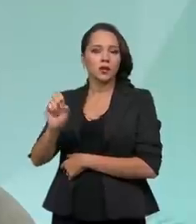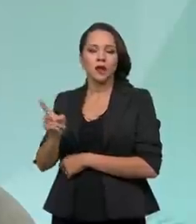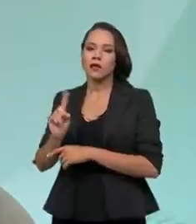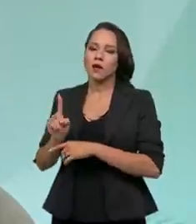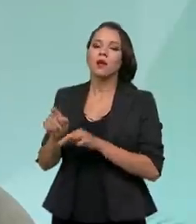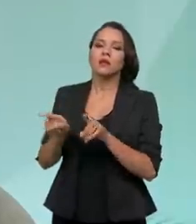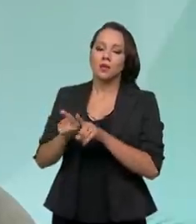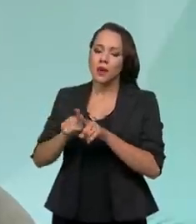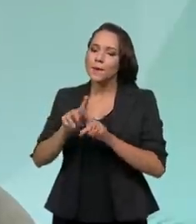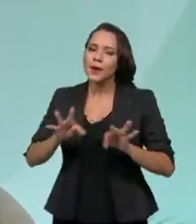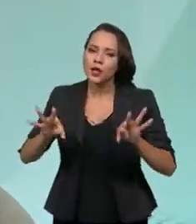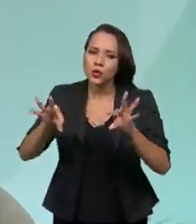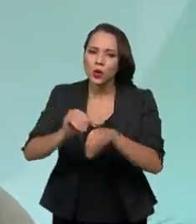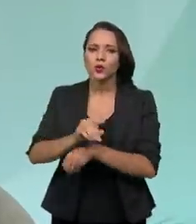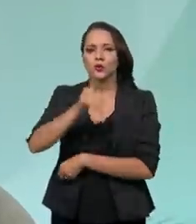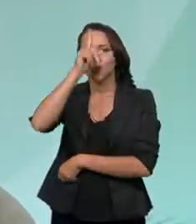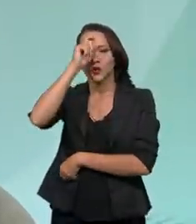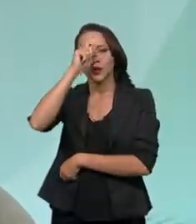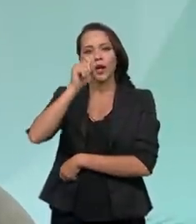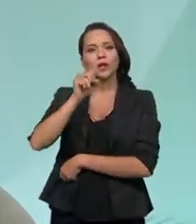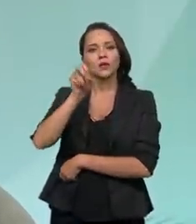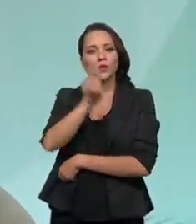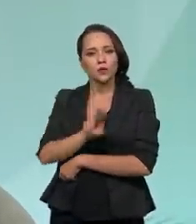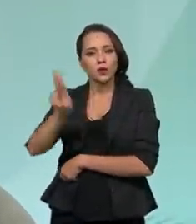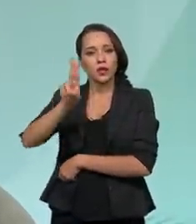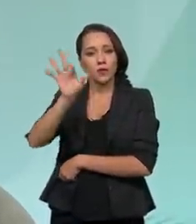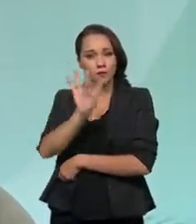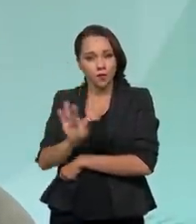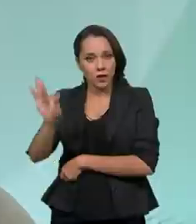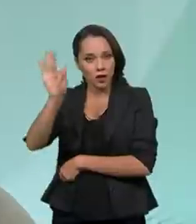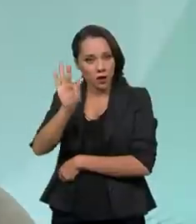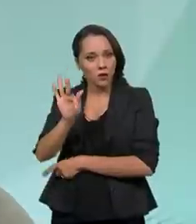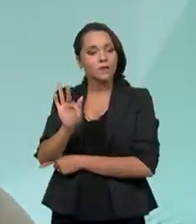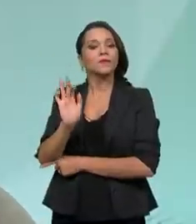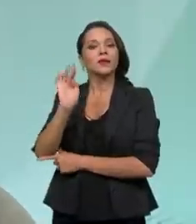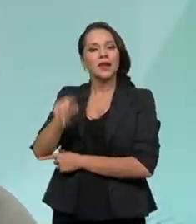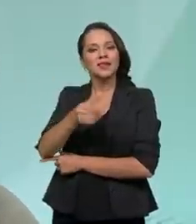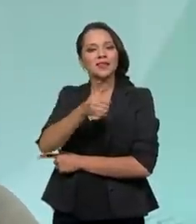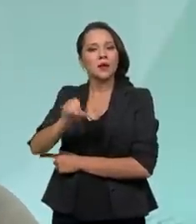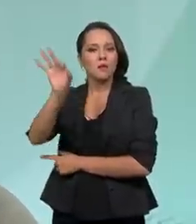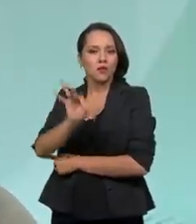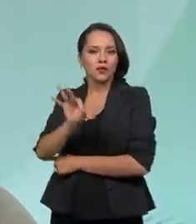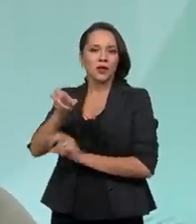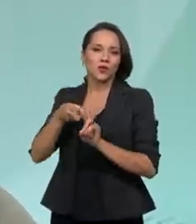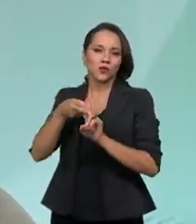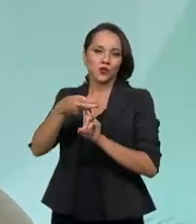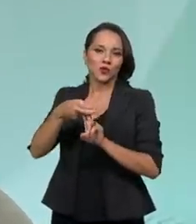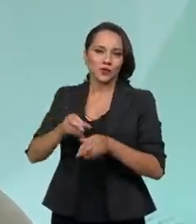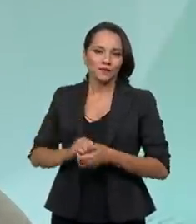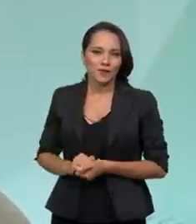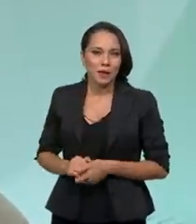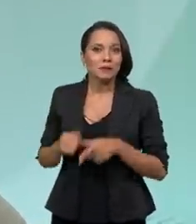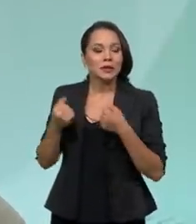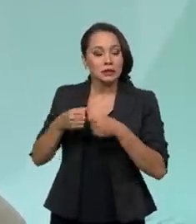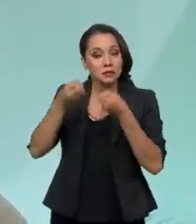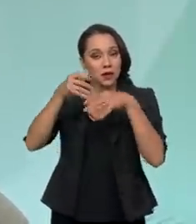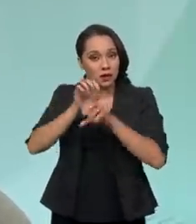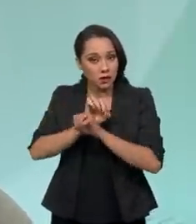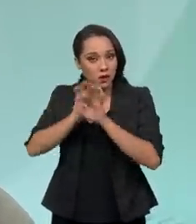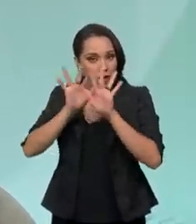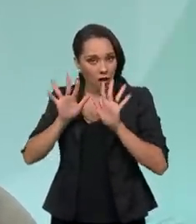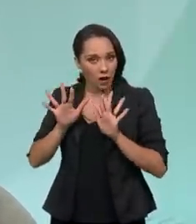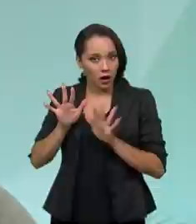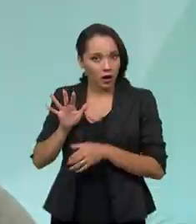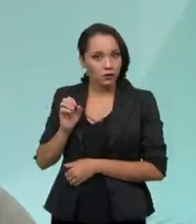mas sim para todos os hospitais universitários federais que são 100% SUS. Isso tem que ser deixado bem claro aqui,